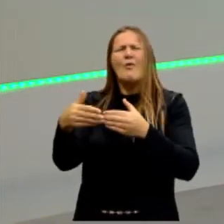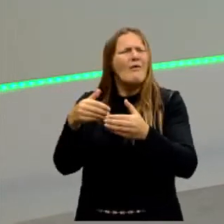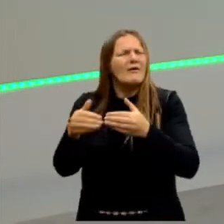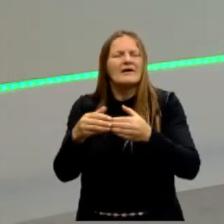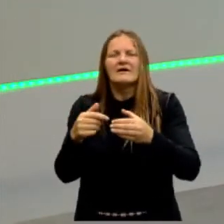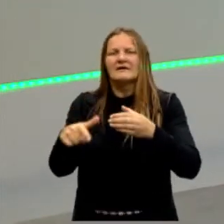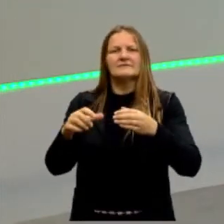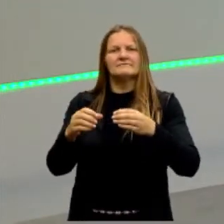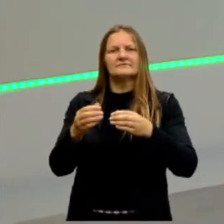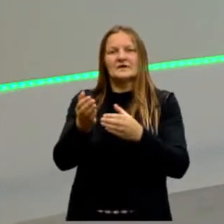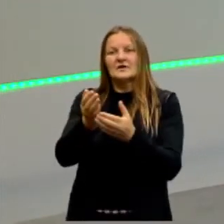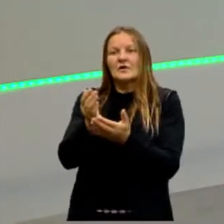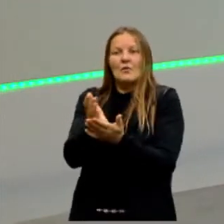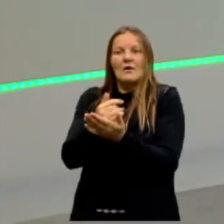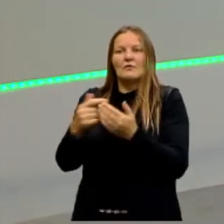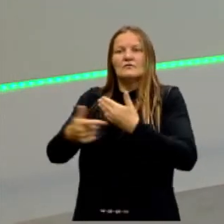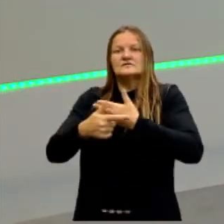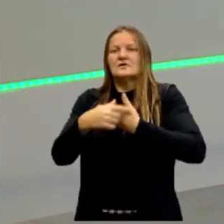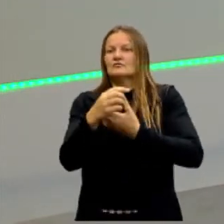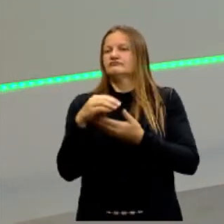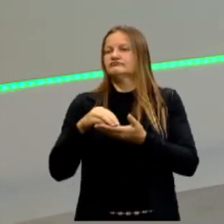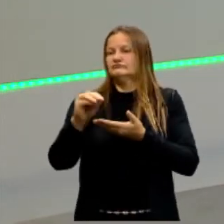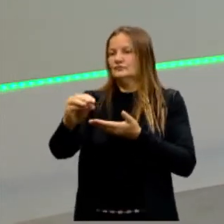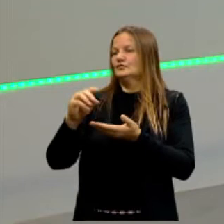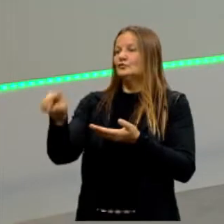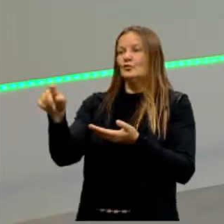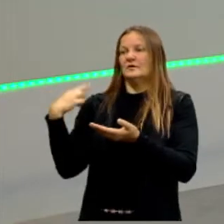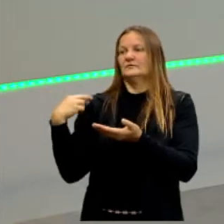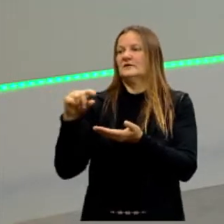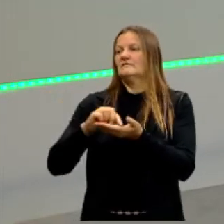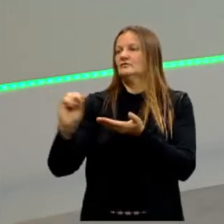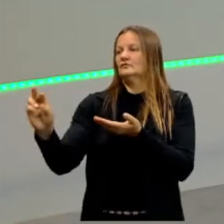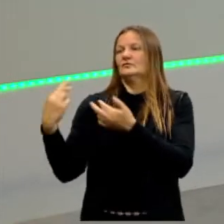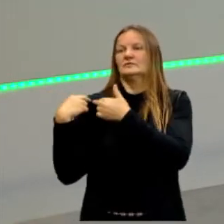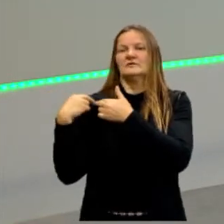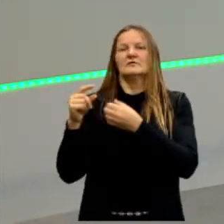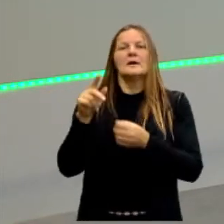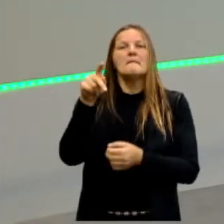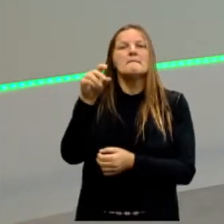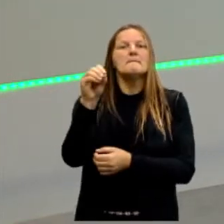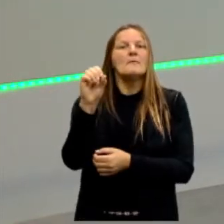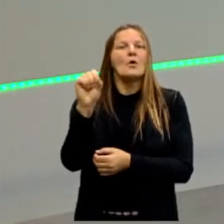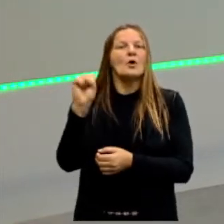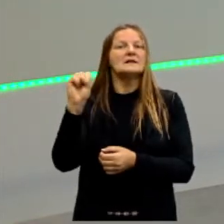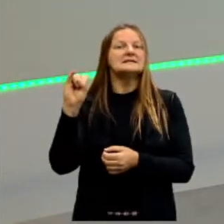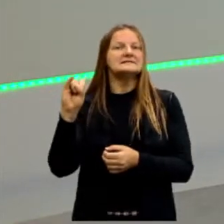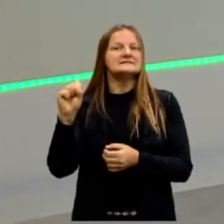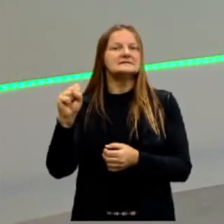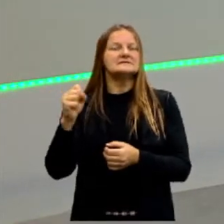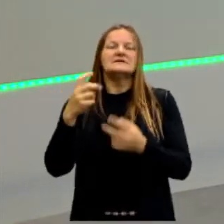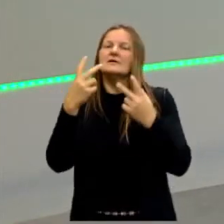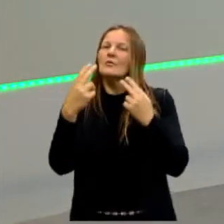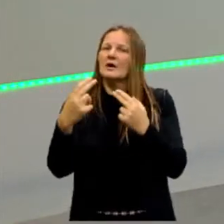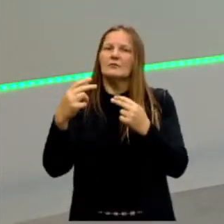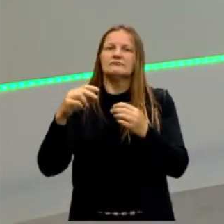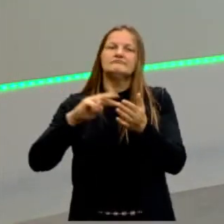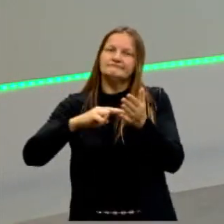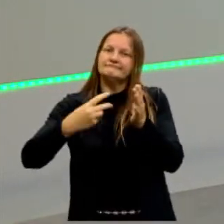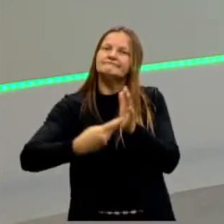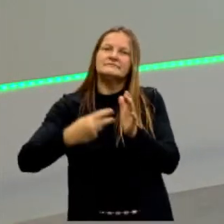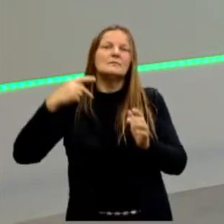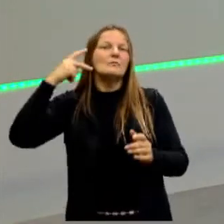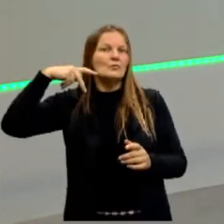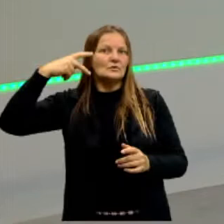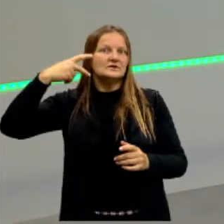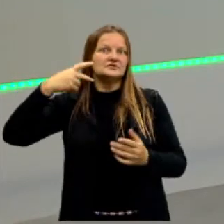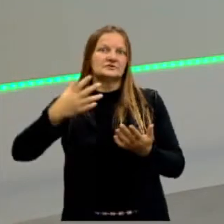distribuirmos as tarefas, nós já estamos fazendo o quê? Nos organizando na polis, em grupos. Isso é fazer política. Isso é